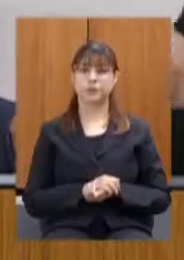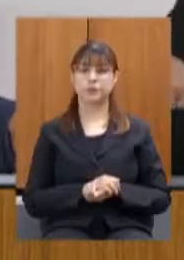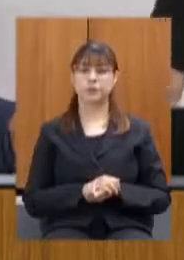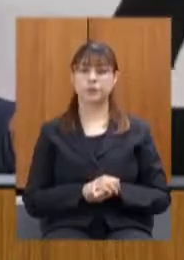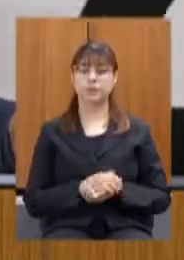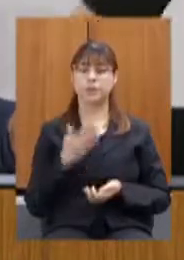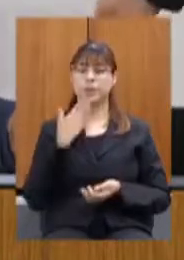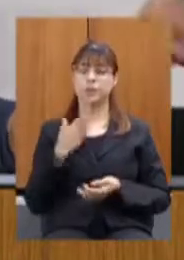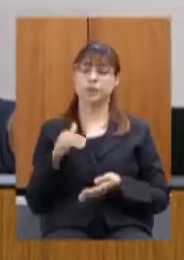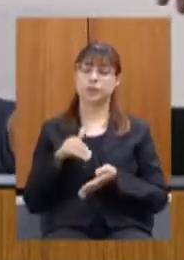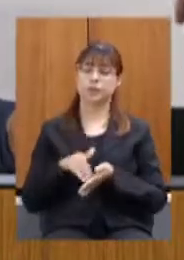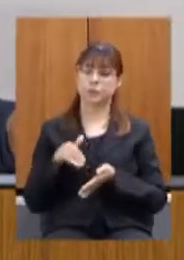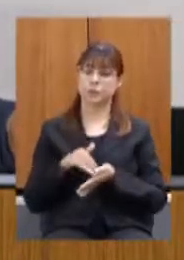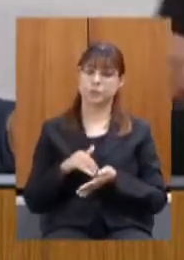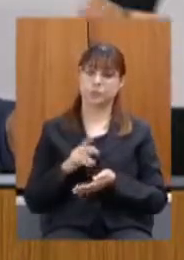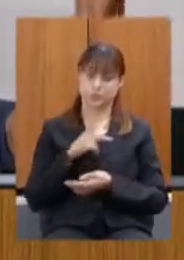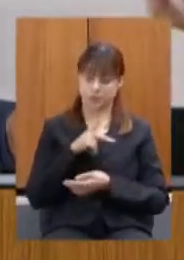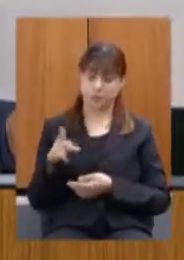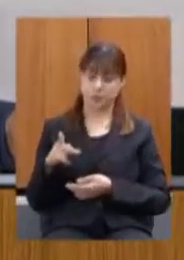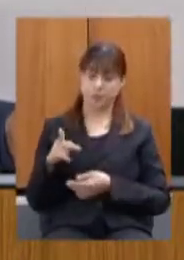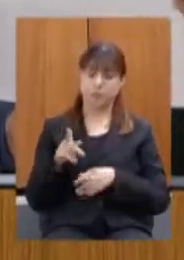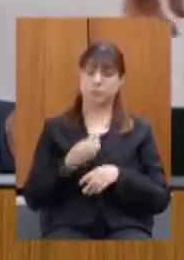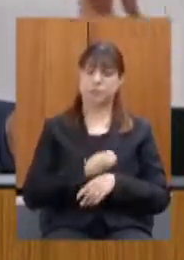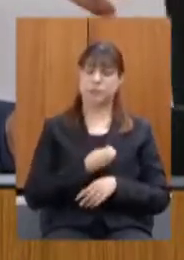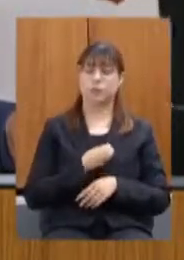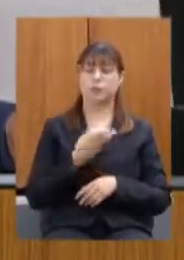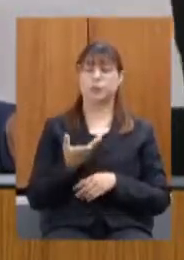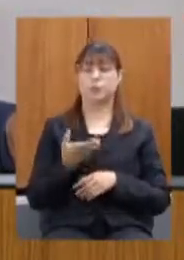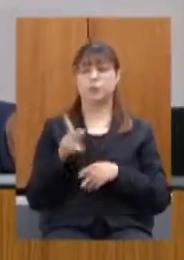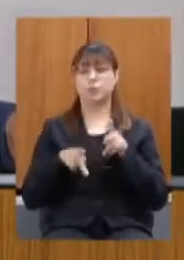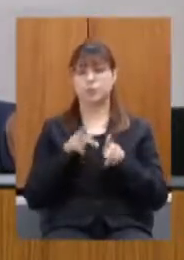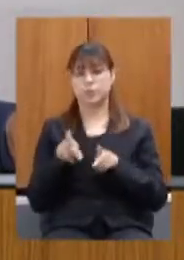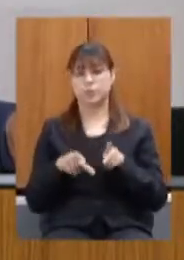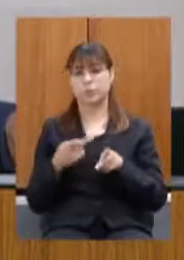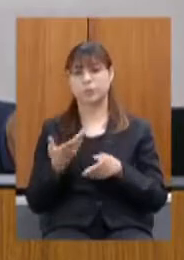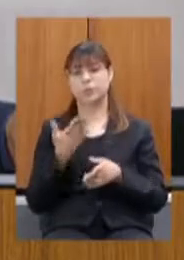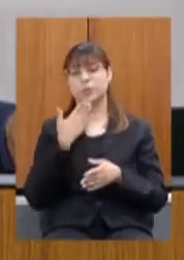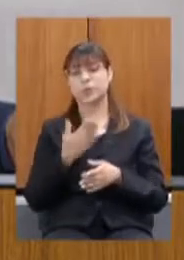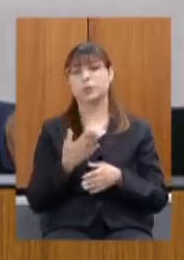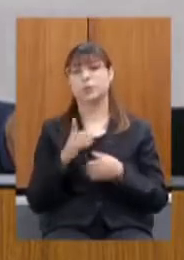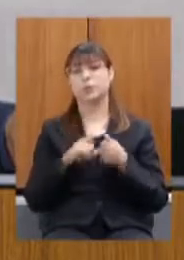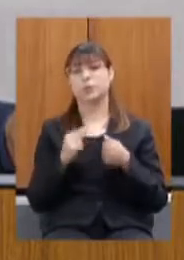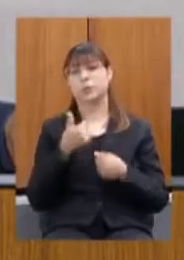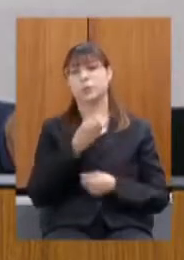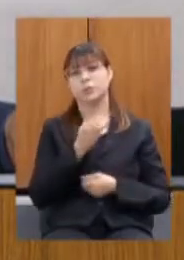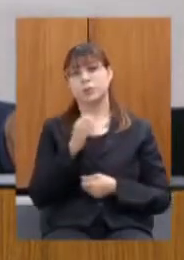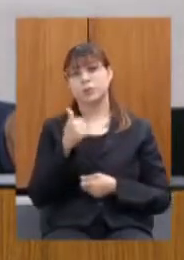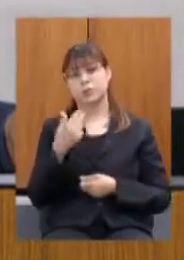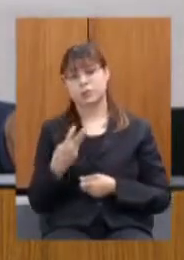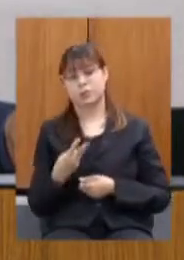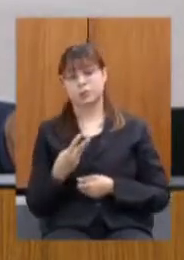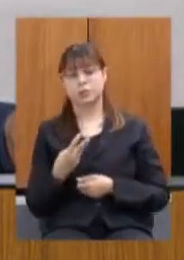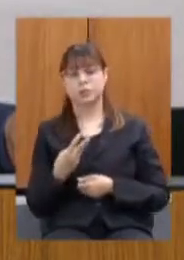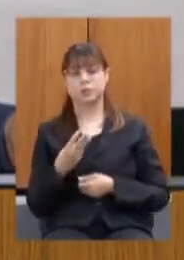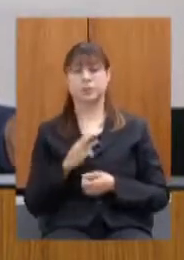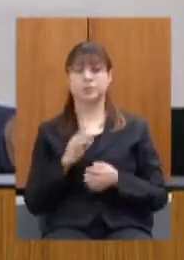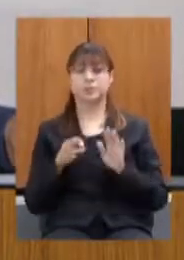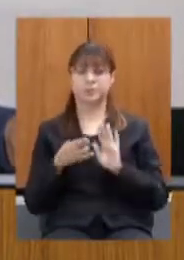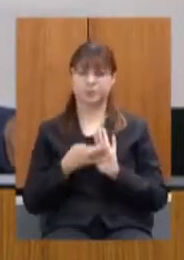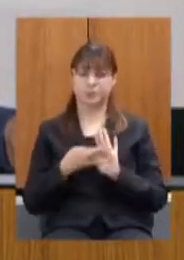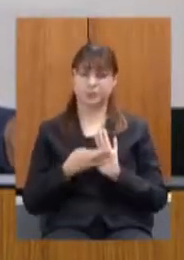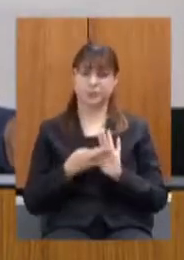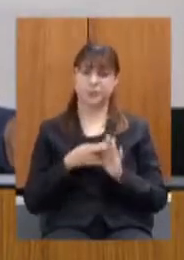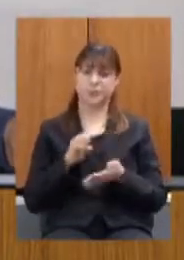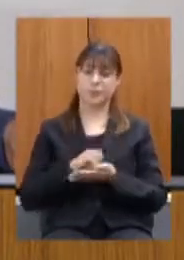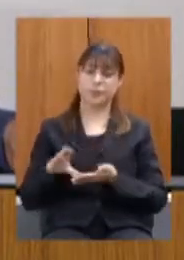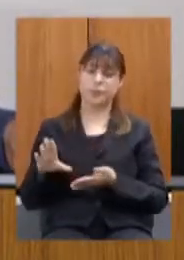solicito senhor presidente da comissão de participação popular o deputado que a subserve requer duas excelências nos termos da artigo 103 parágrafo 3 da linha A do regimento interno que seja encaminhada a